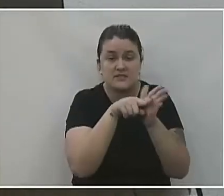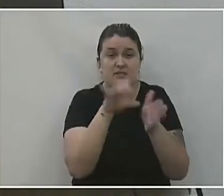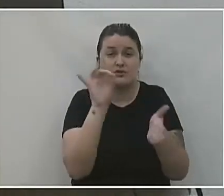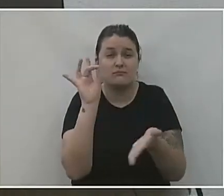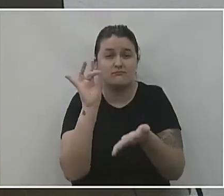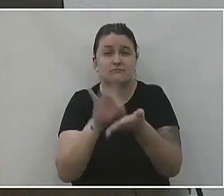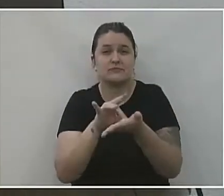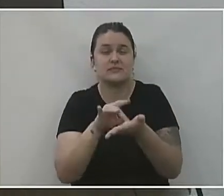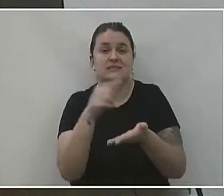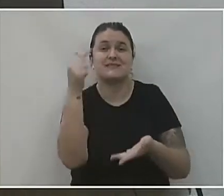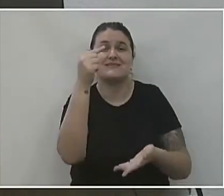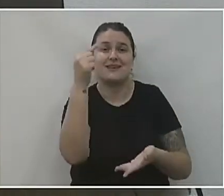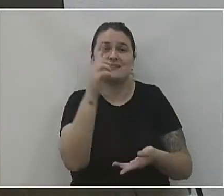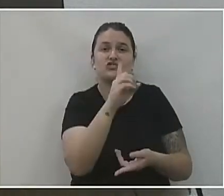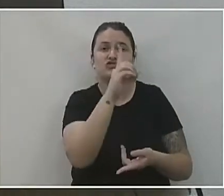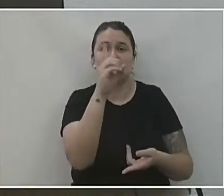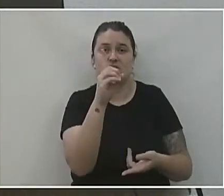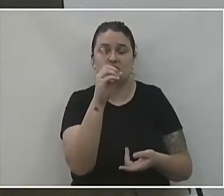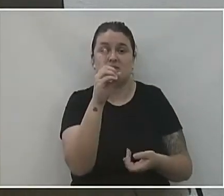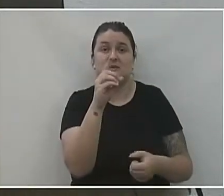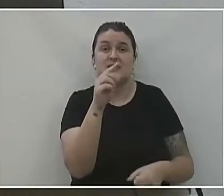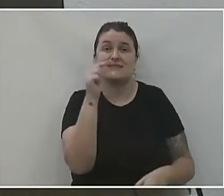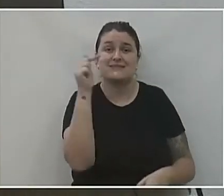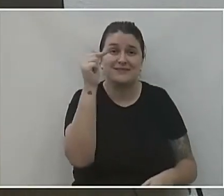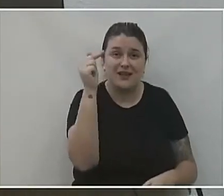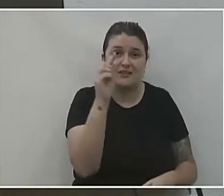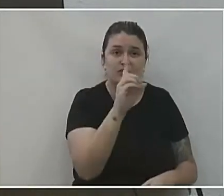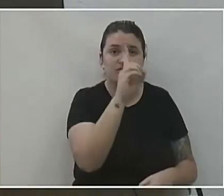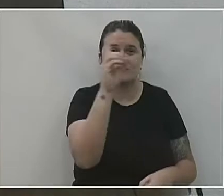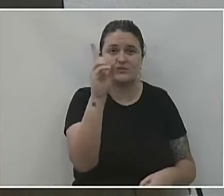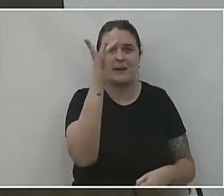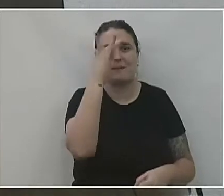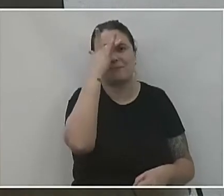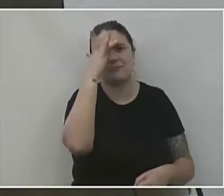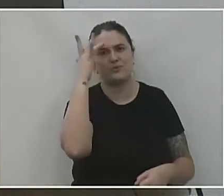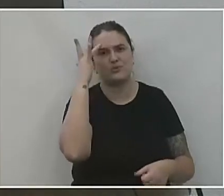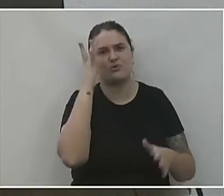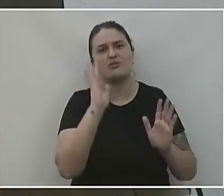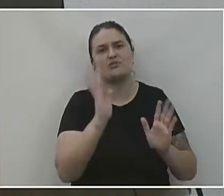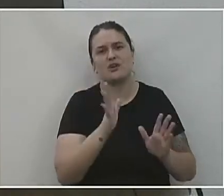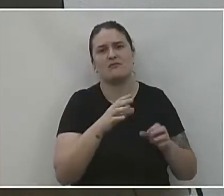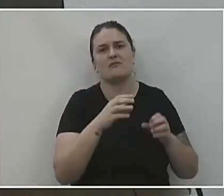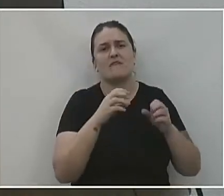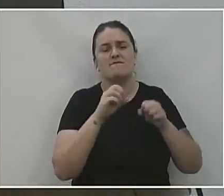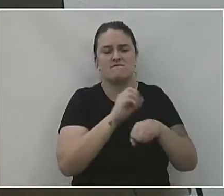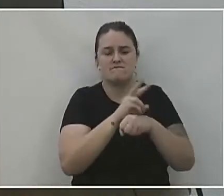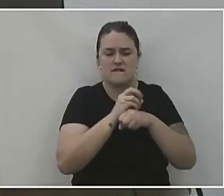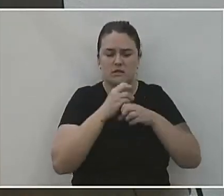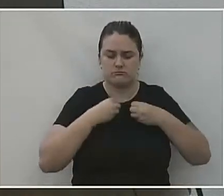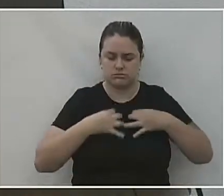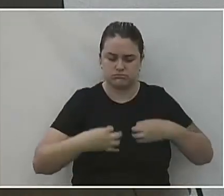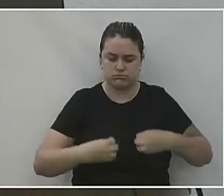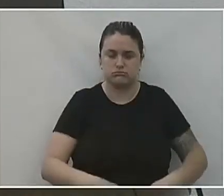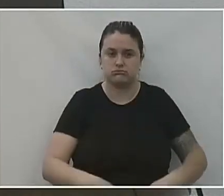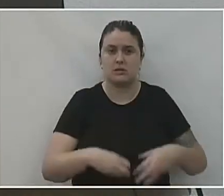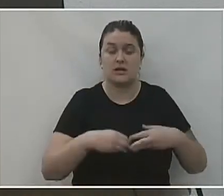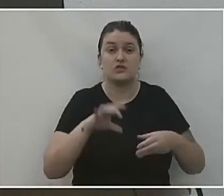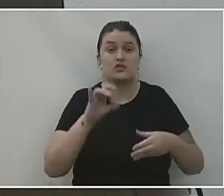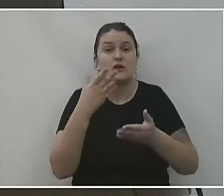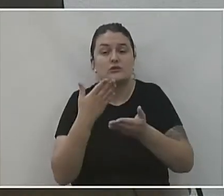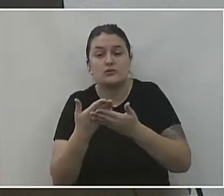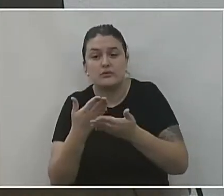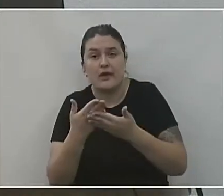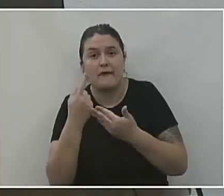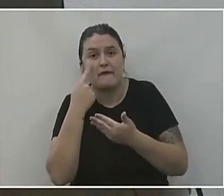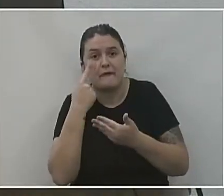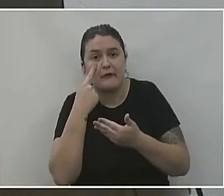válida a partir do sétimo dia. No sétimo dia o paciente já passou a replicação viral. Então, foi mais um estudo para